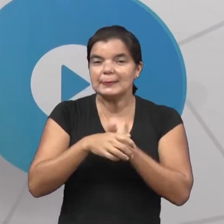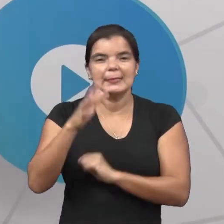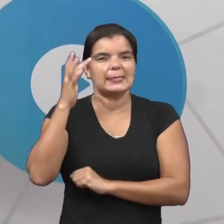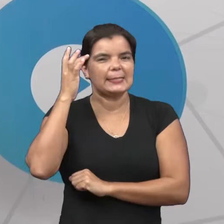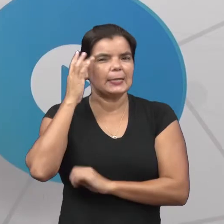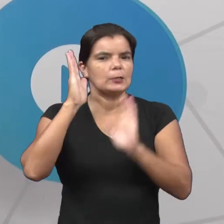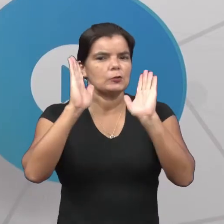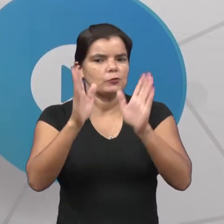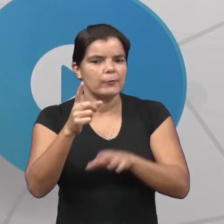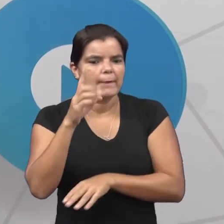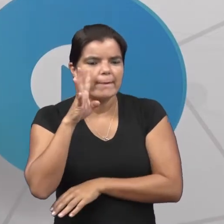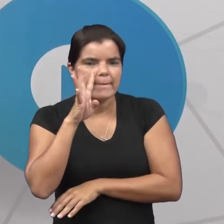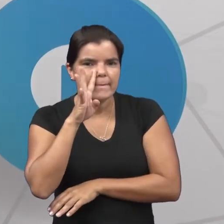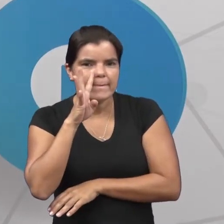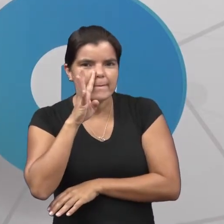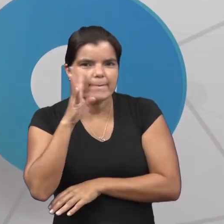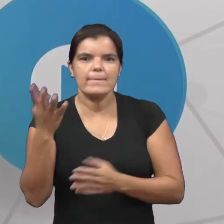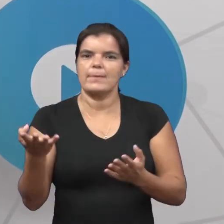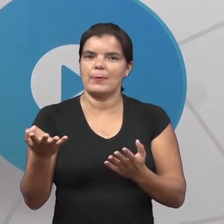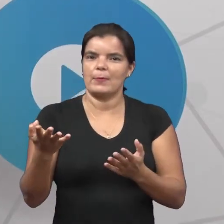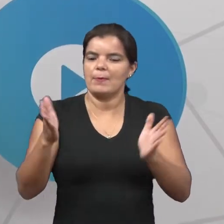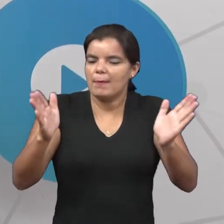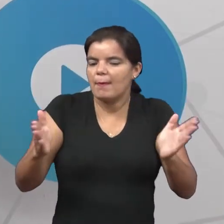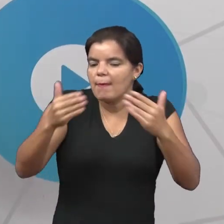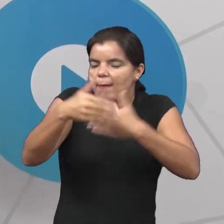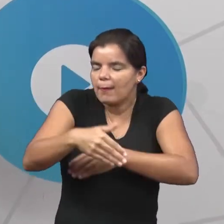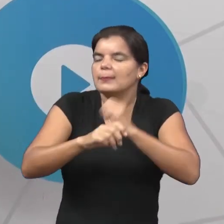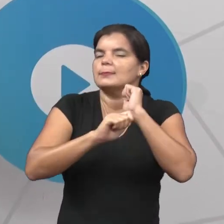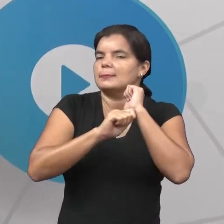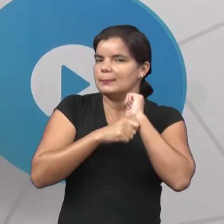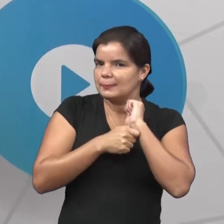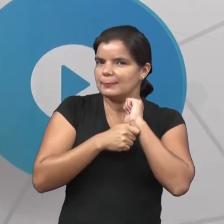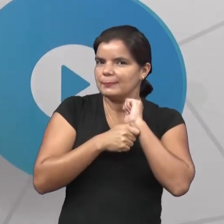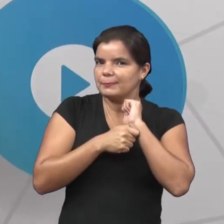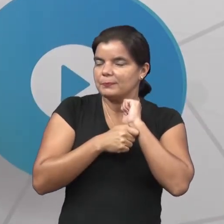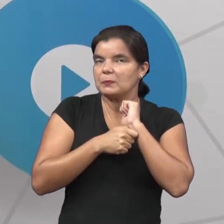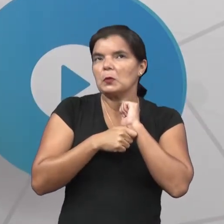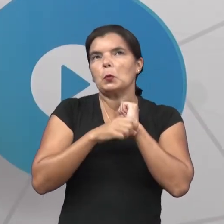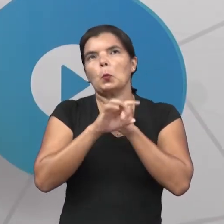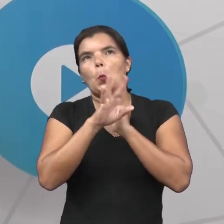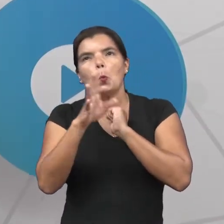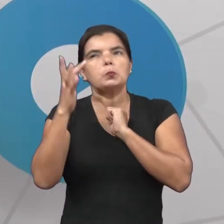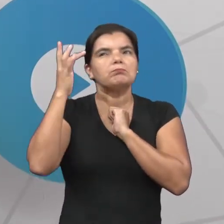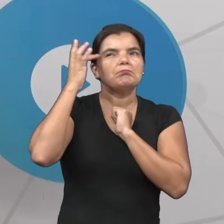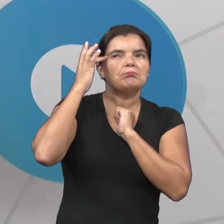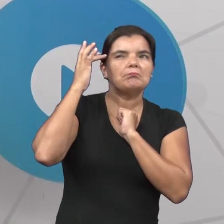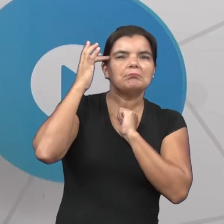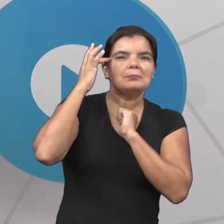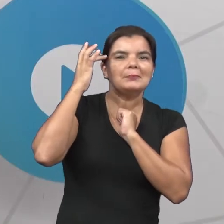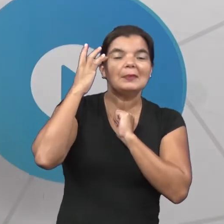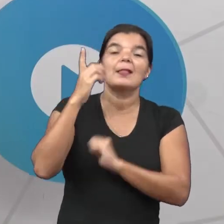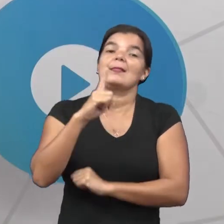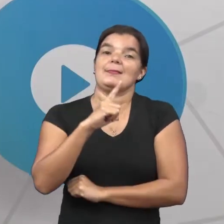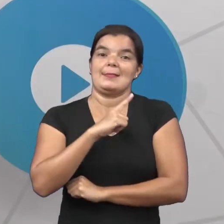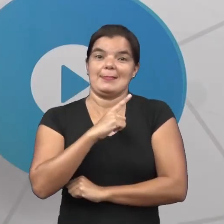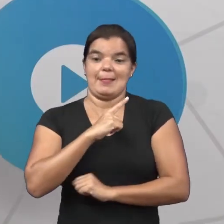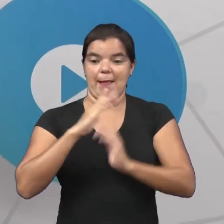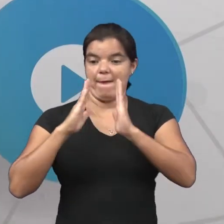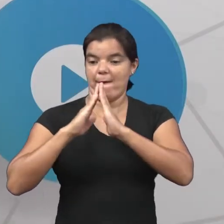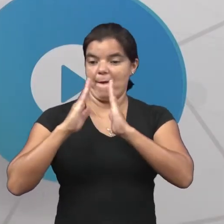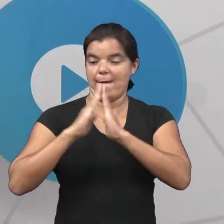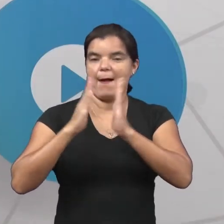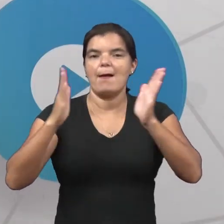já viu uma caixa dos mistérios? Ou será que alguém tem uma caixa dos